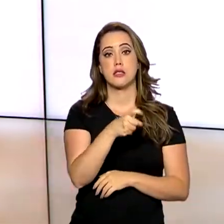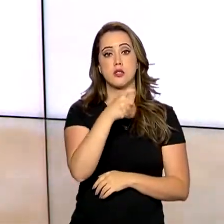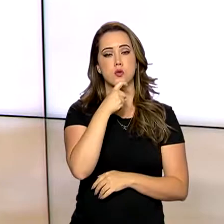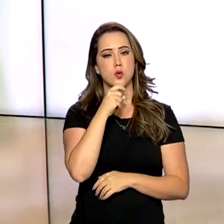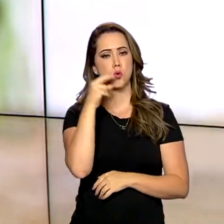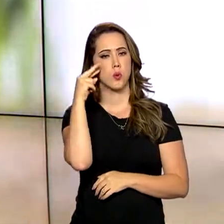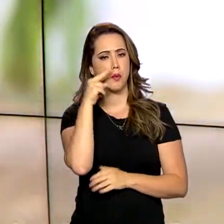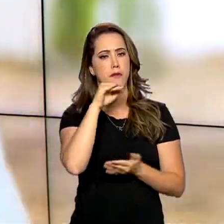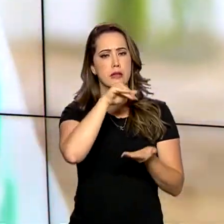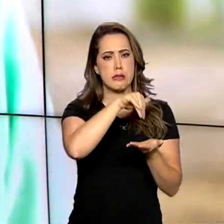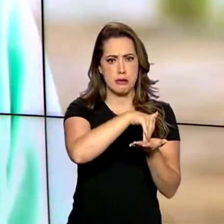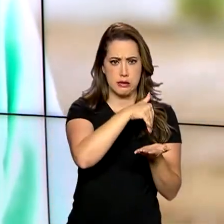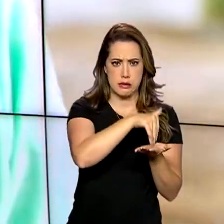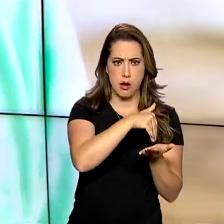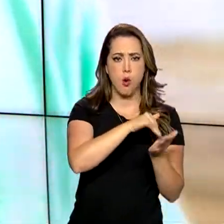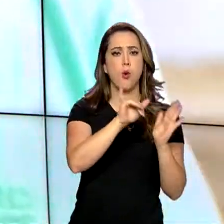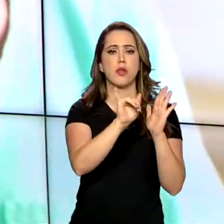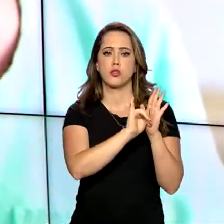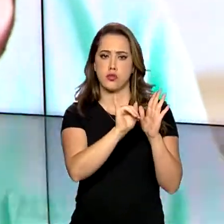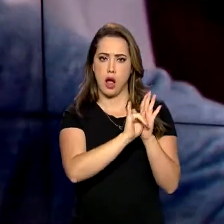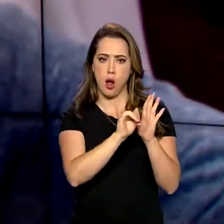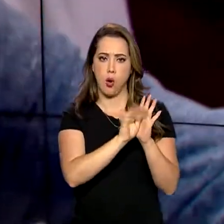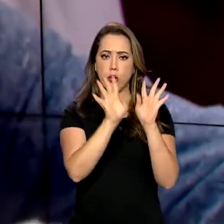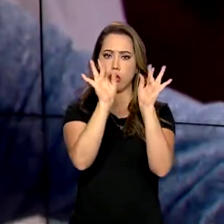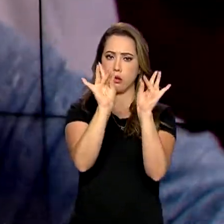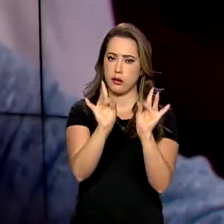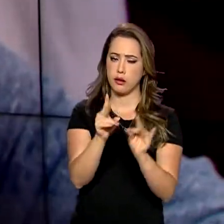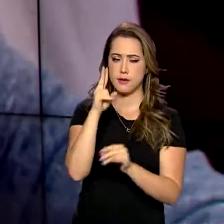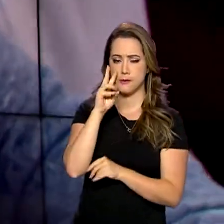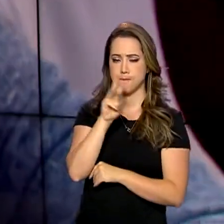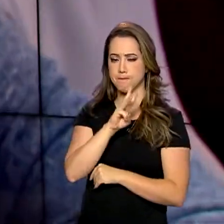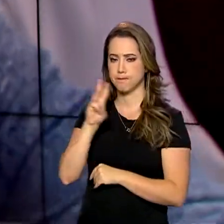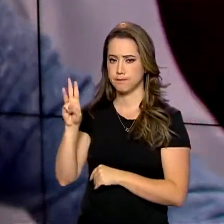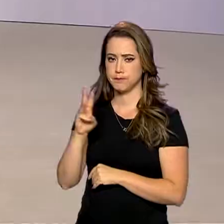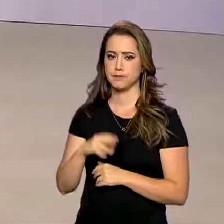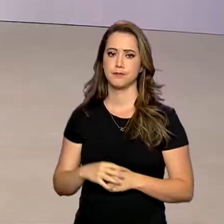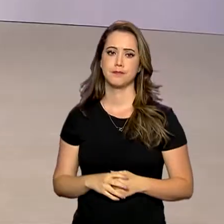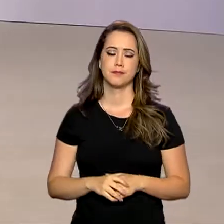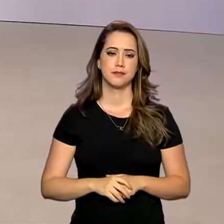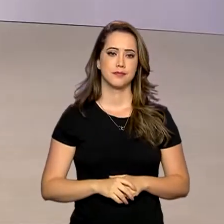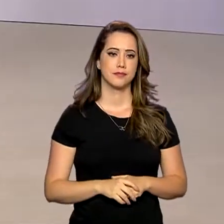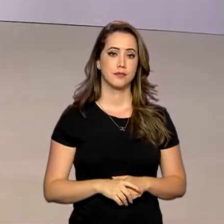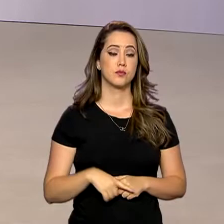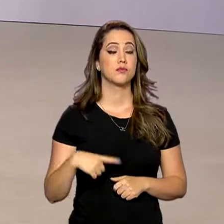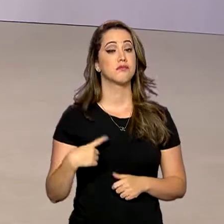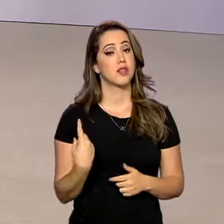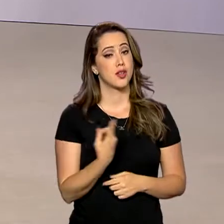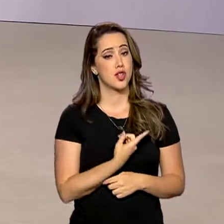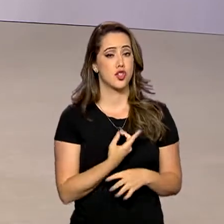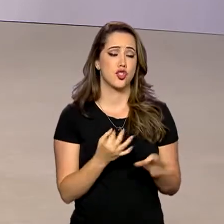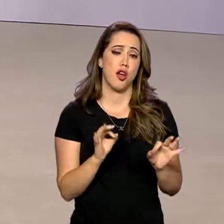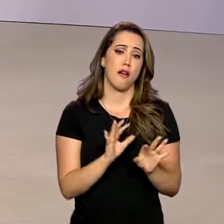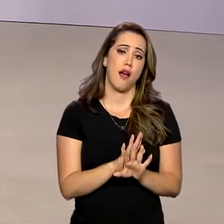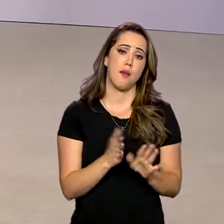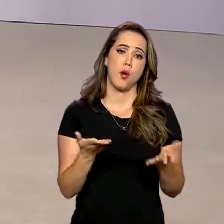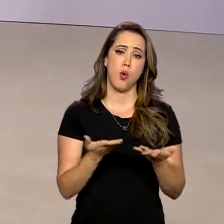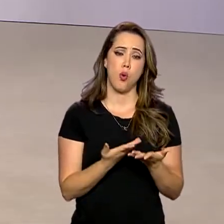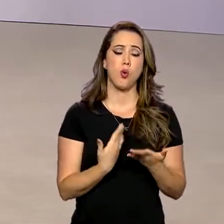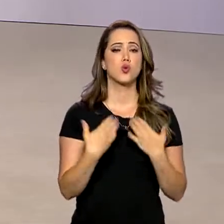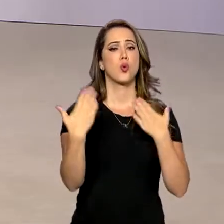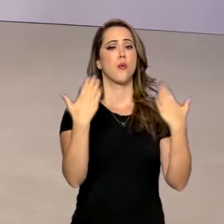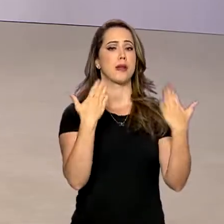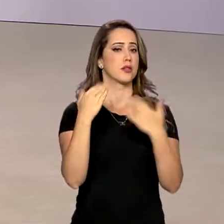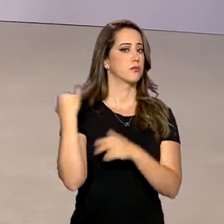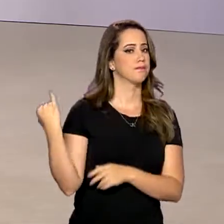edital. As informações completas sobre a iniciativa estão no nosso site. E a gente termina esta edição com um balanço